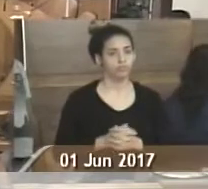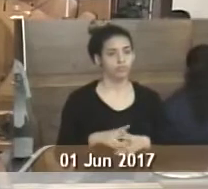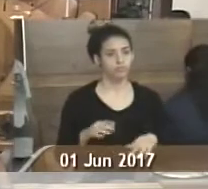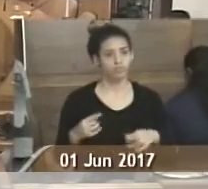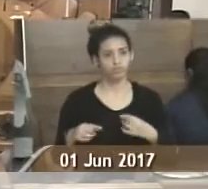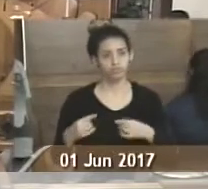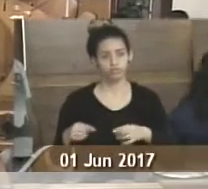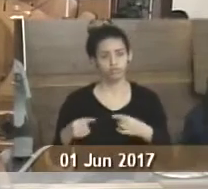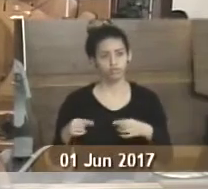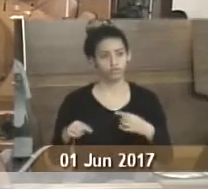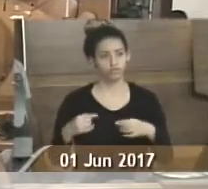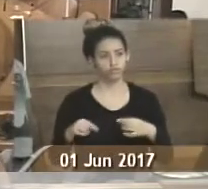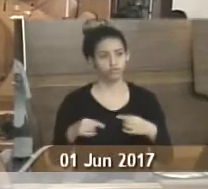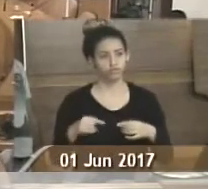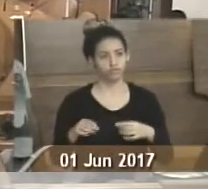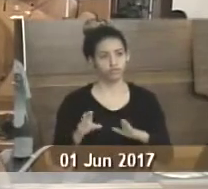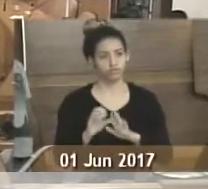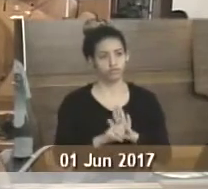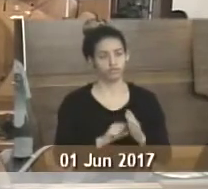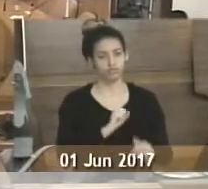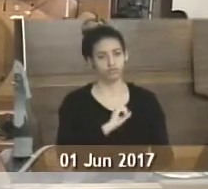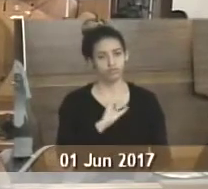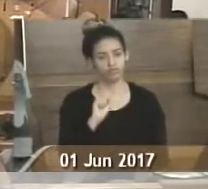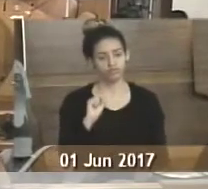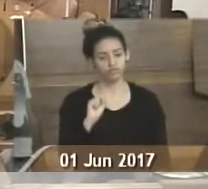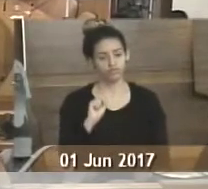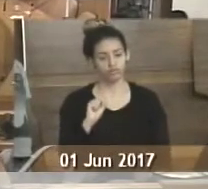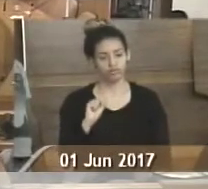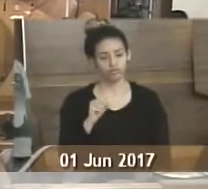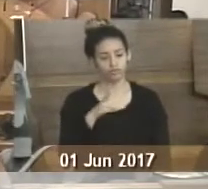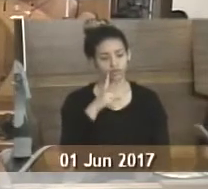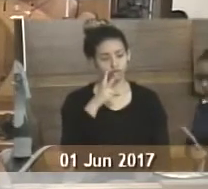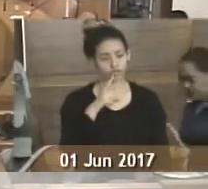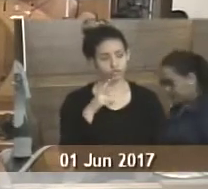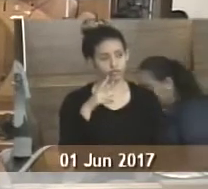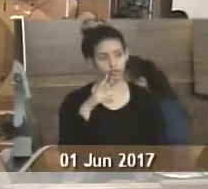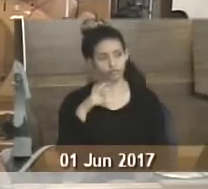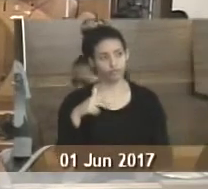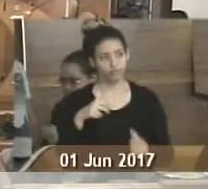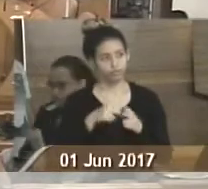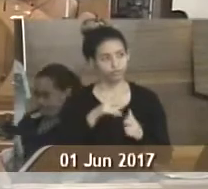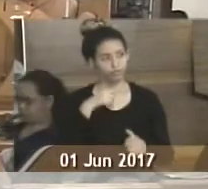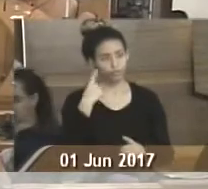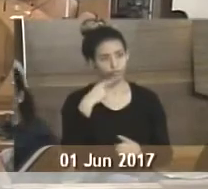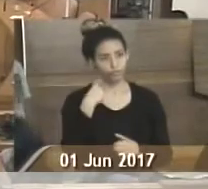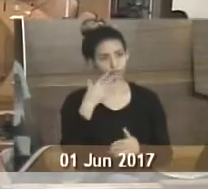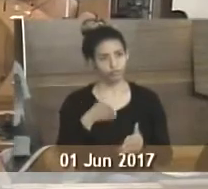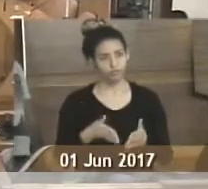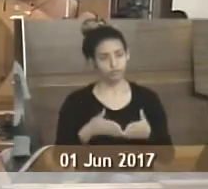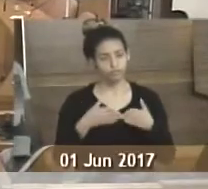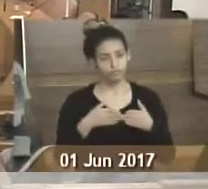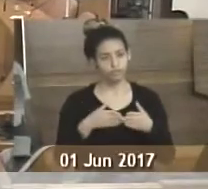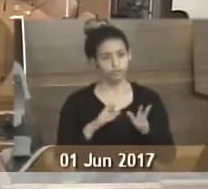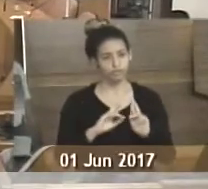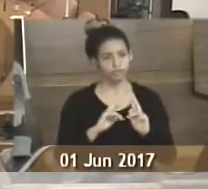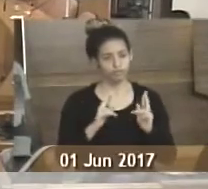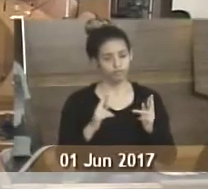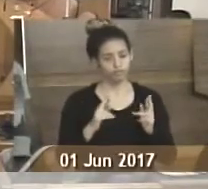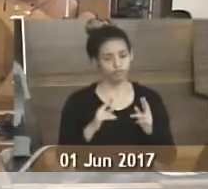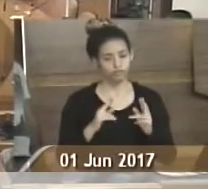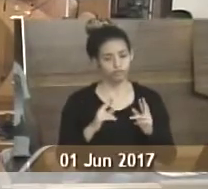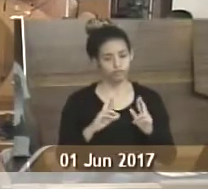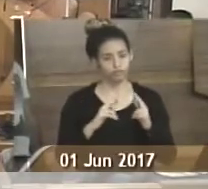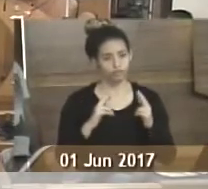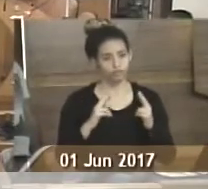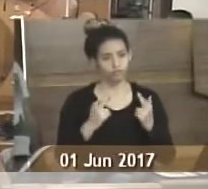Em discussão única, o ofício número 8, 2017, de autoria da Câmara dos Deputados, que solicita a sessão do plenário para